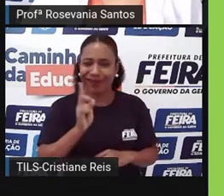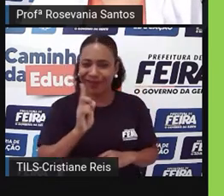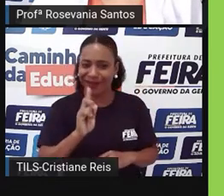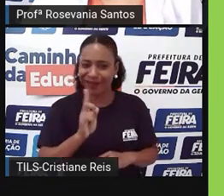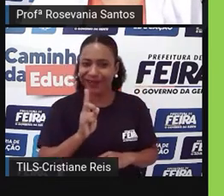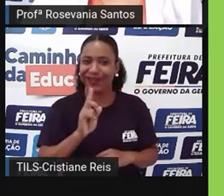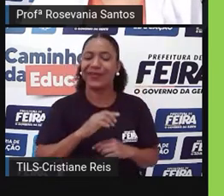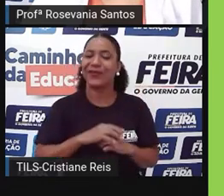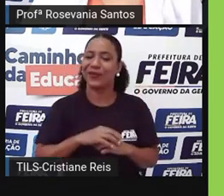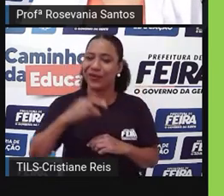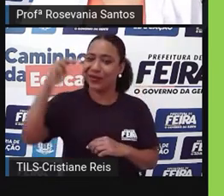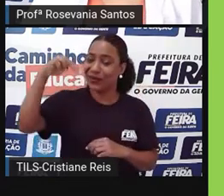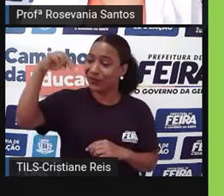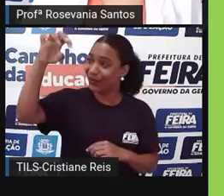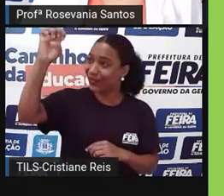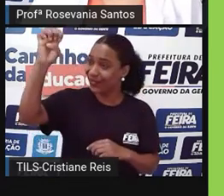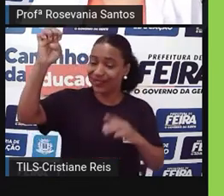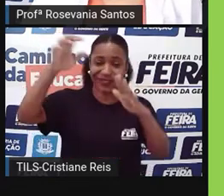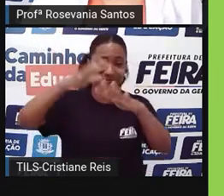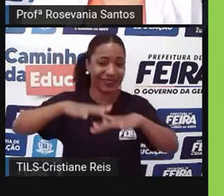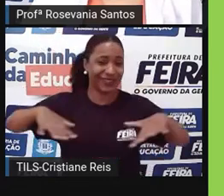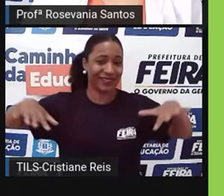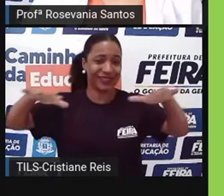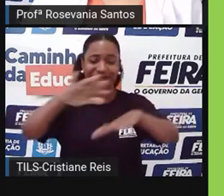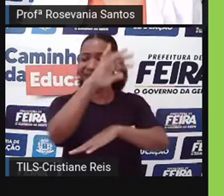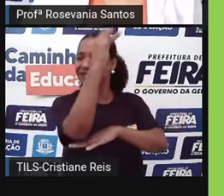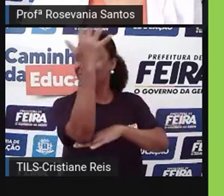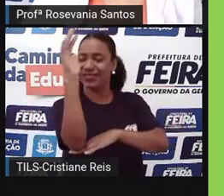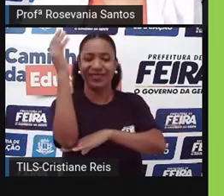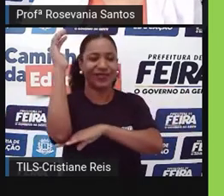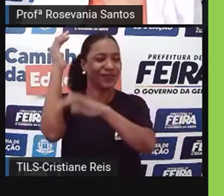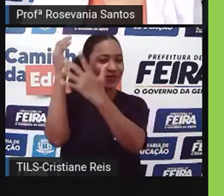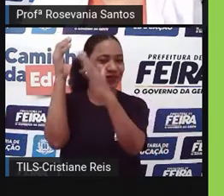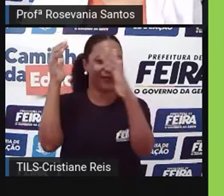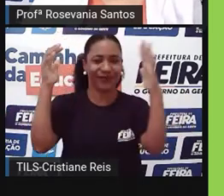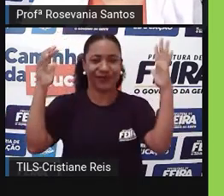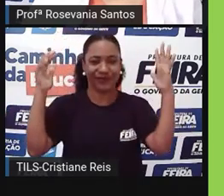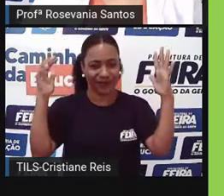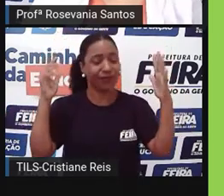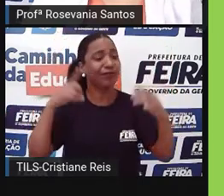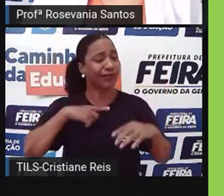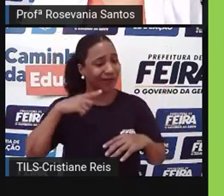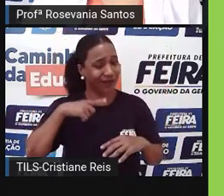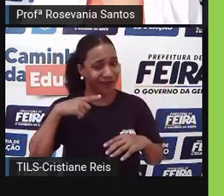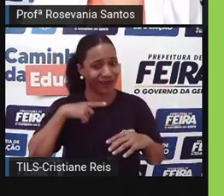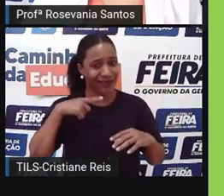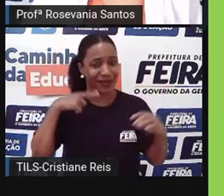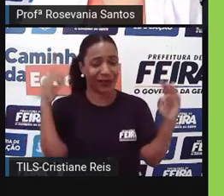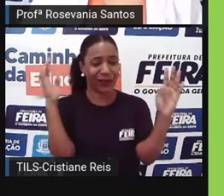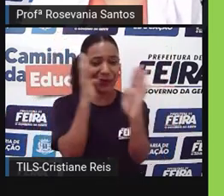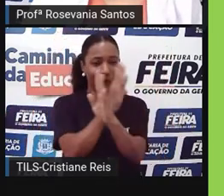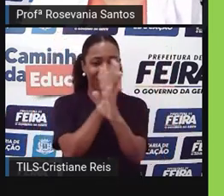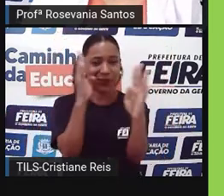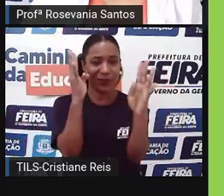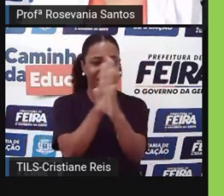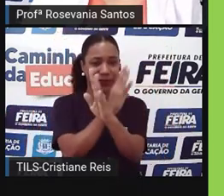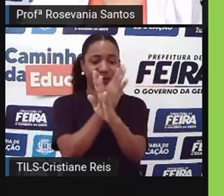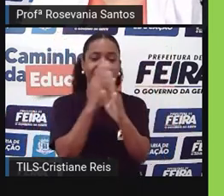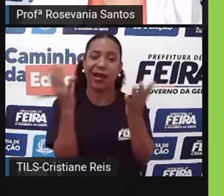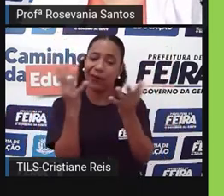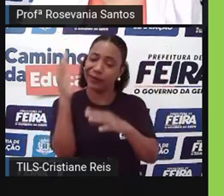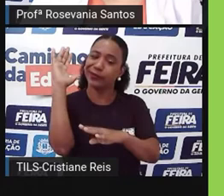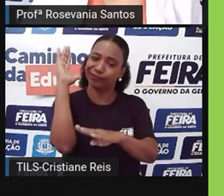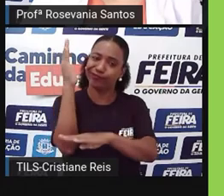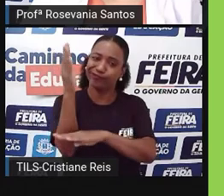a área da zona da mata, que tem a mata atlântica, claro que não tá bem preservadinha, assim como a gente tá observando, mas ainda assim,